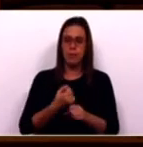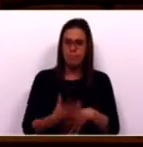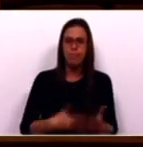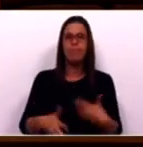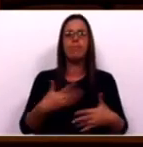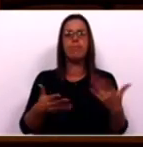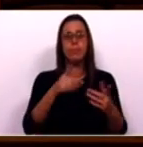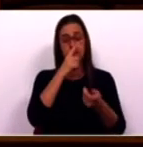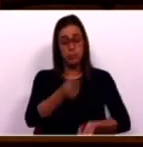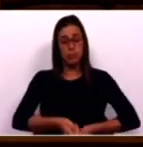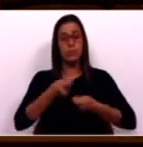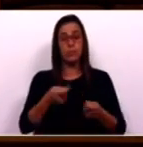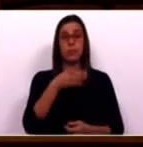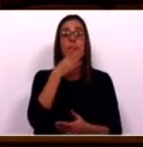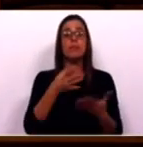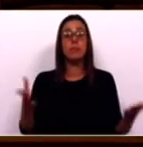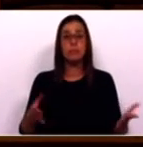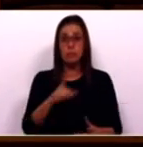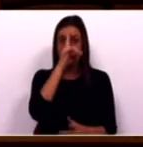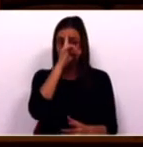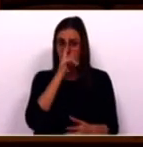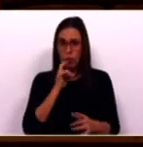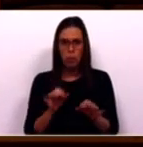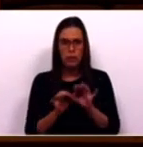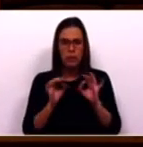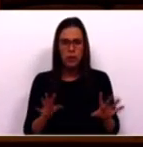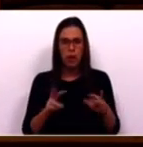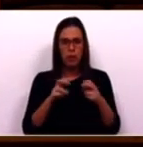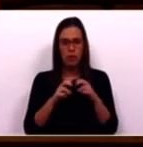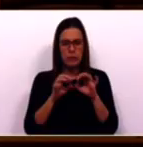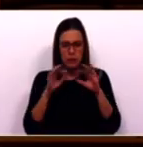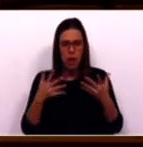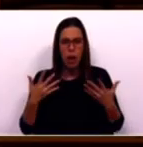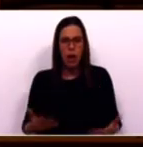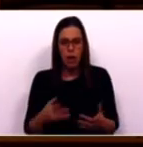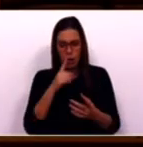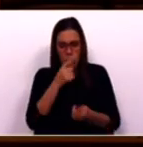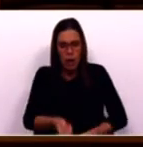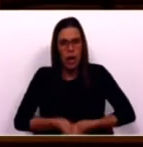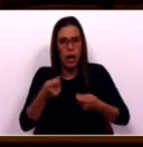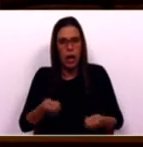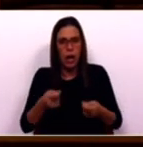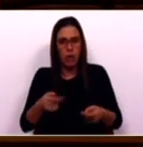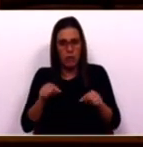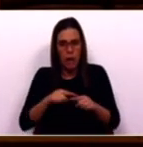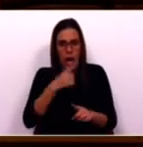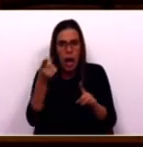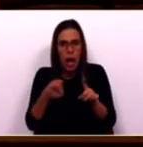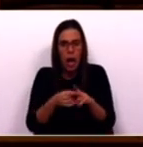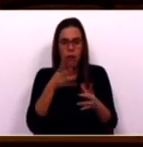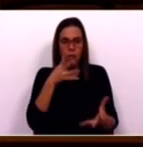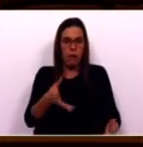Os agricultores salientam que não se lembram de um ano tão dramático para as suas explorações agrícolas, como este,